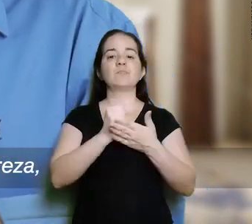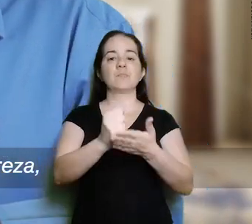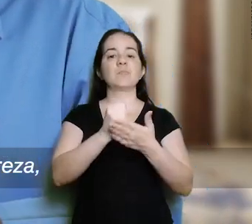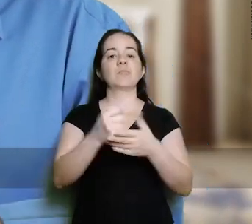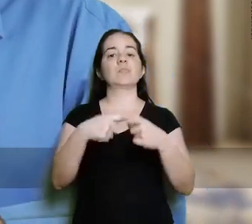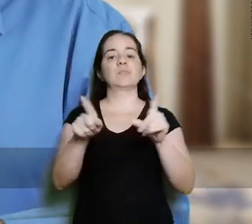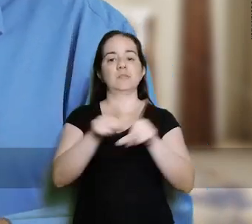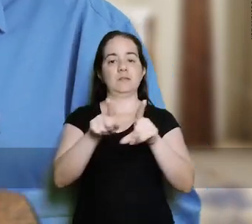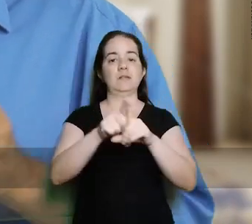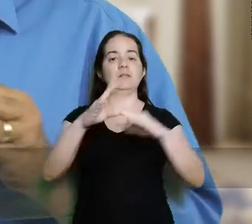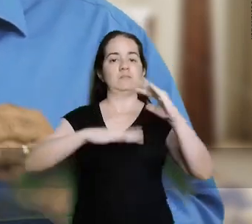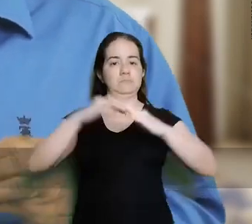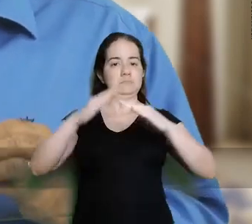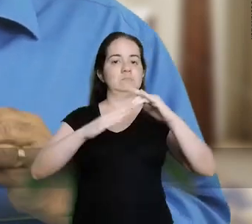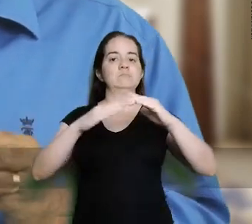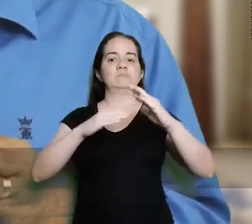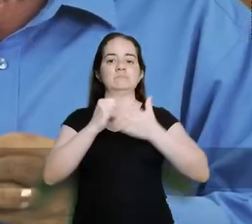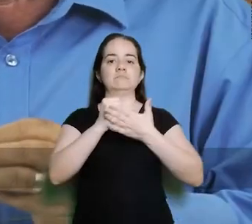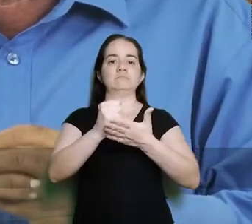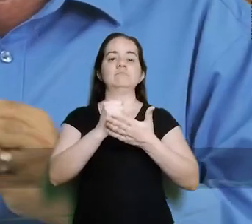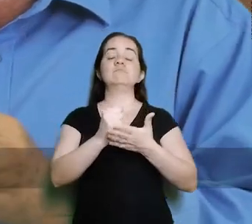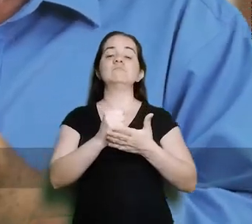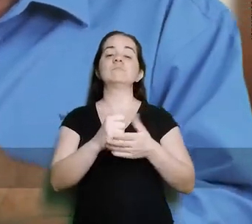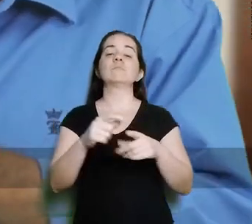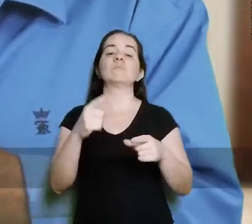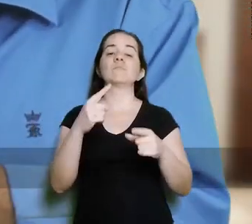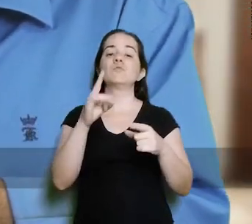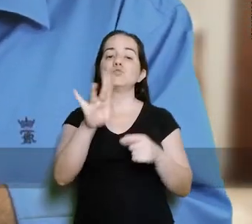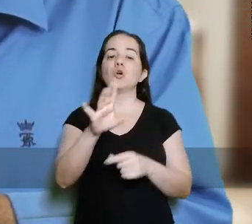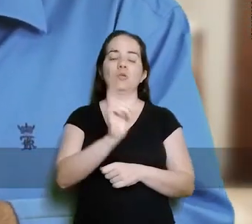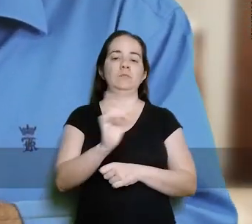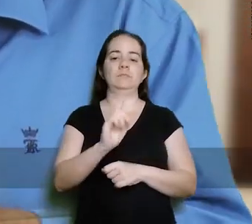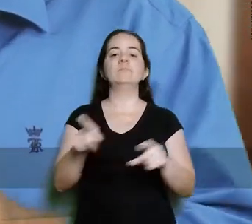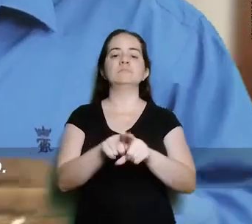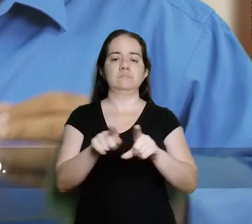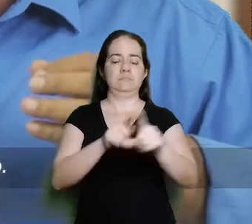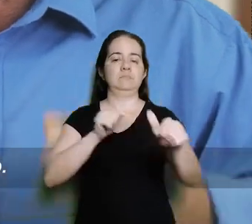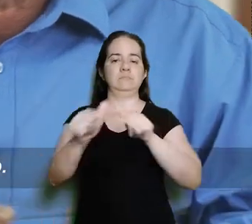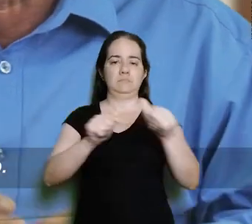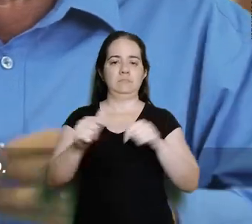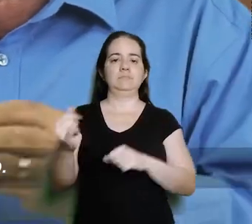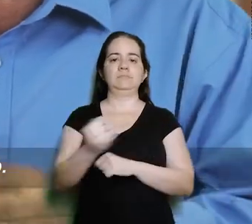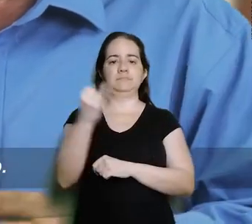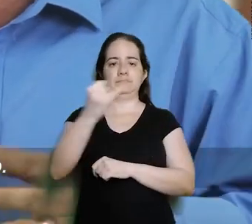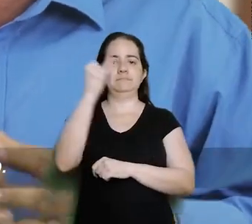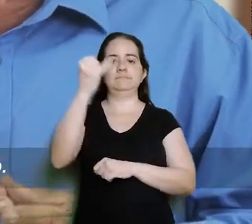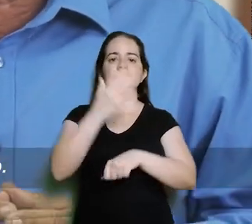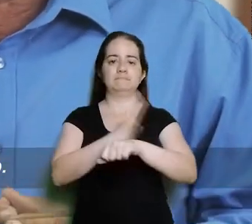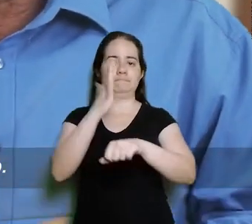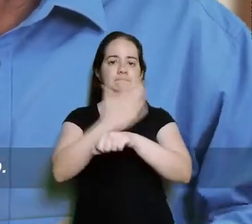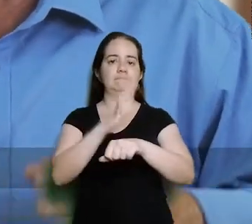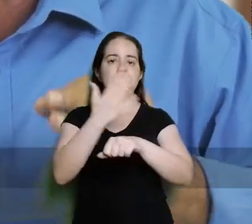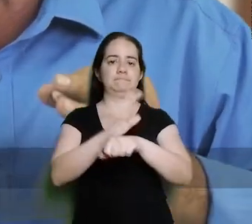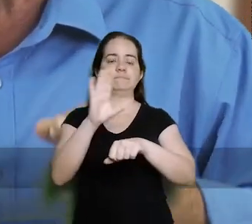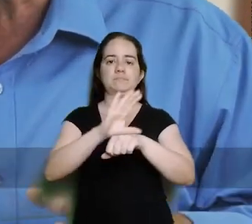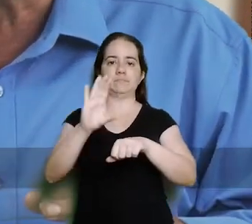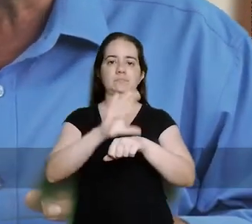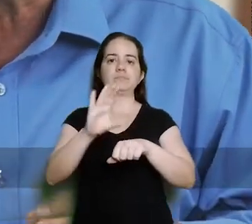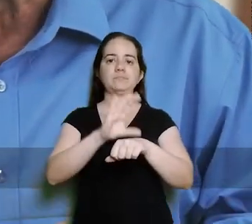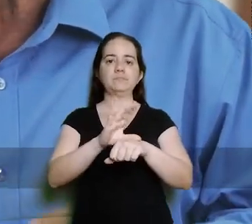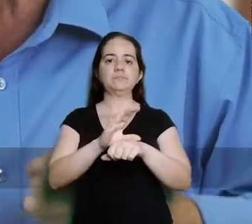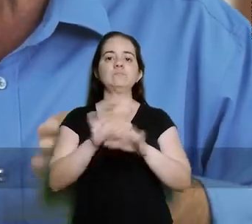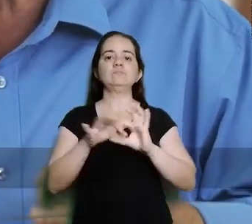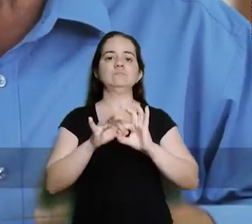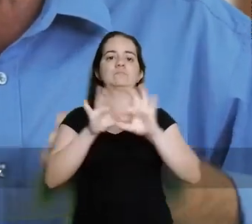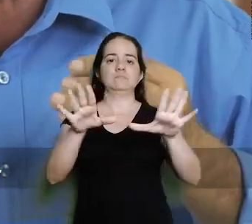está na pobreza. Para que as pessoas possam se libertar do assistencialismo e entrar no mercado de trabalho. Isso tem